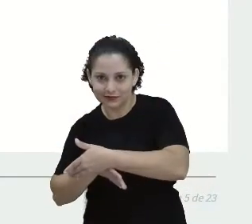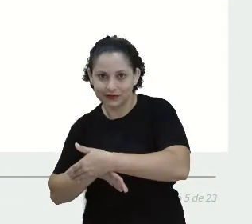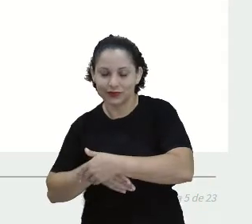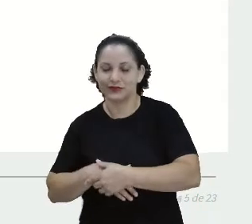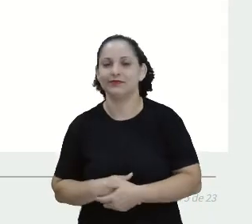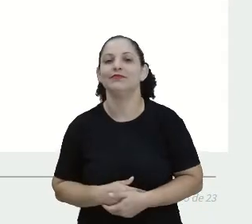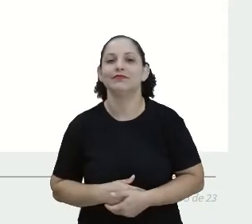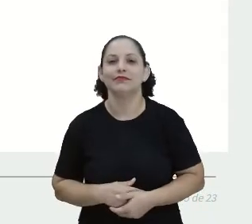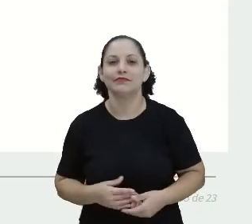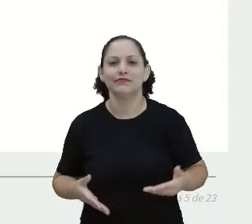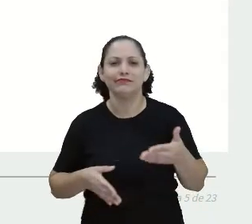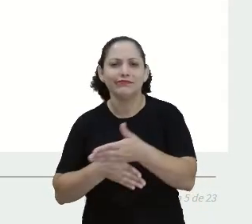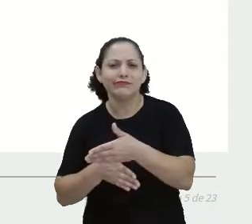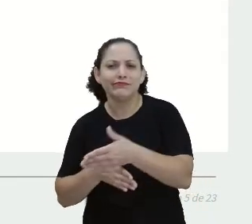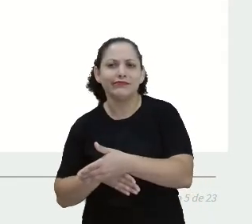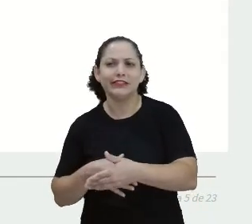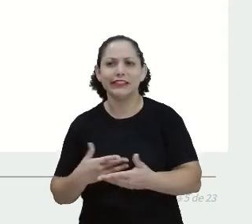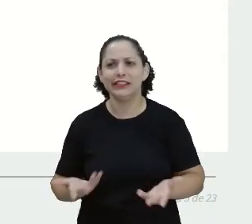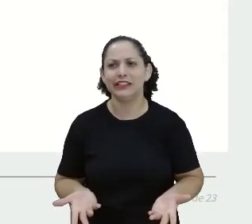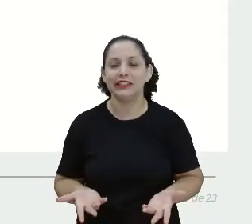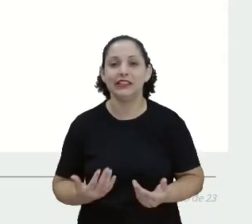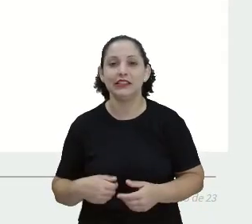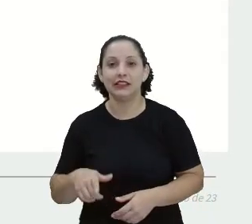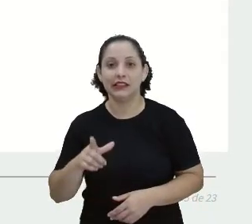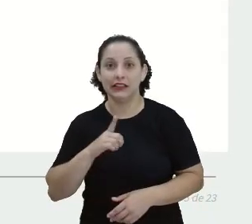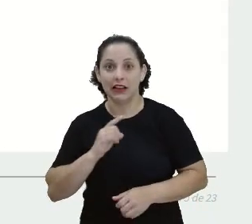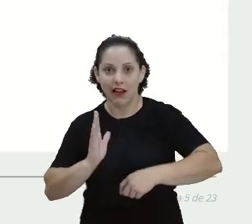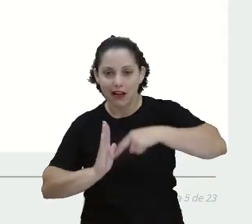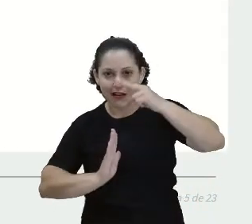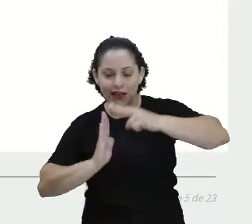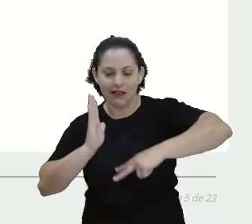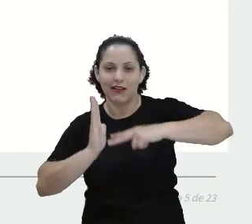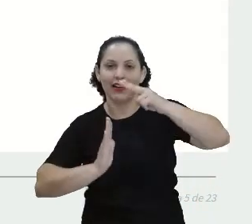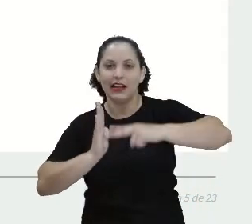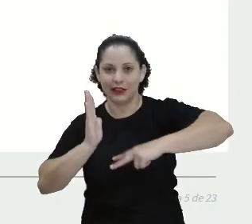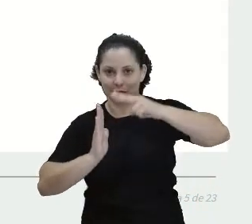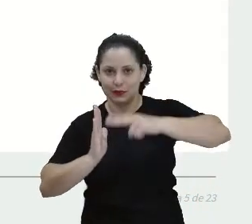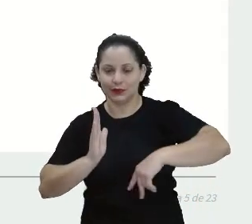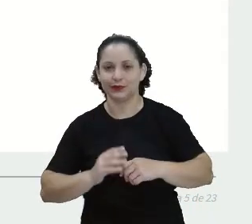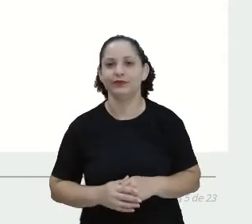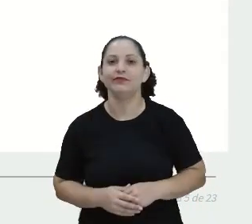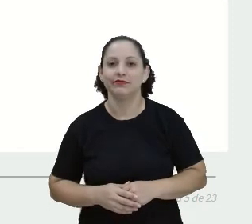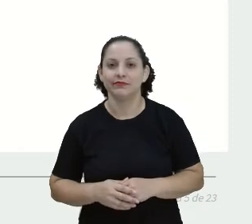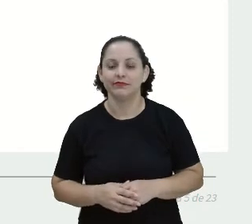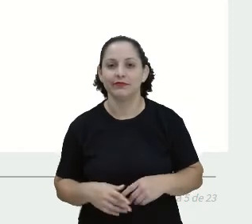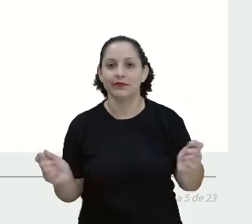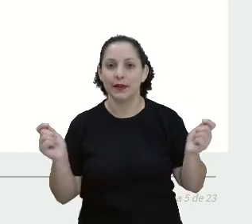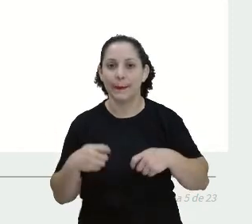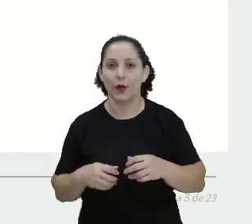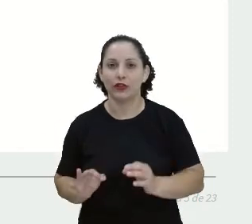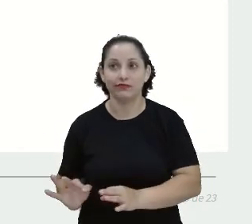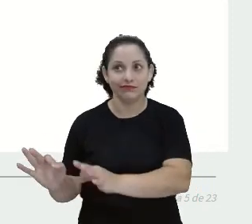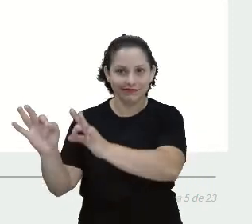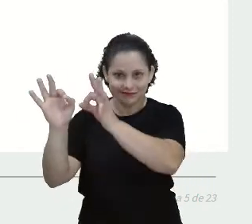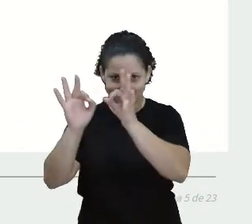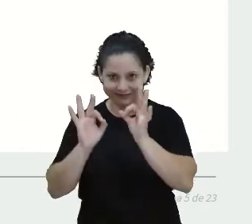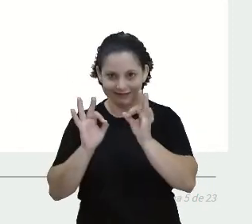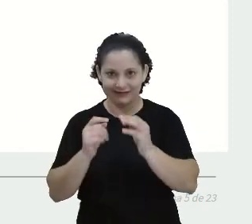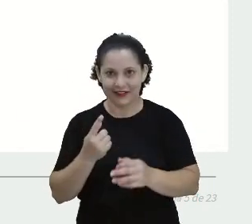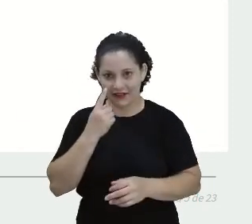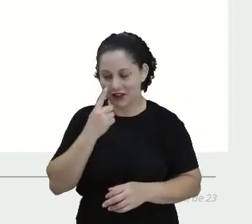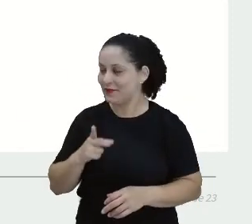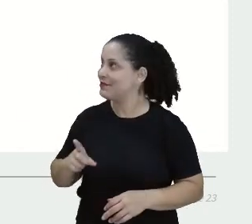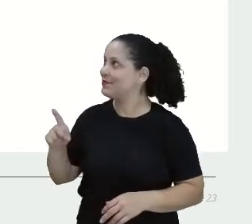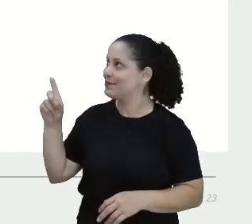Você vai acessar aí a Árvore do Livro enquanto eu tô lendo aqui. Quem já lê pode acompanhar comigo, que a tela tá bem aberta aí, tá certo?